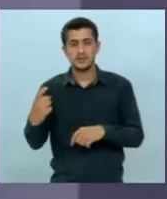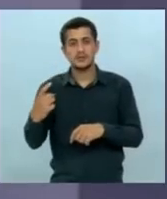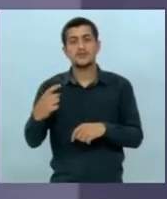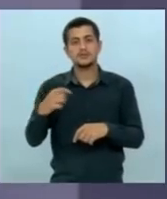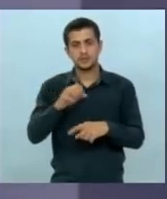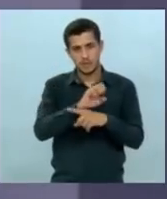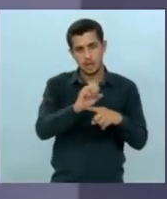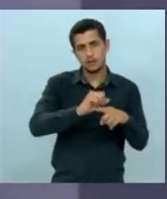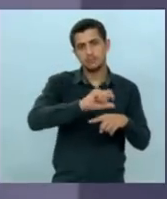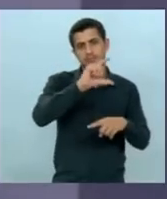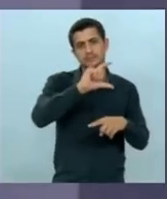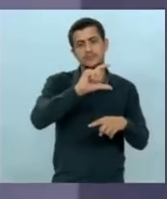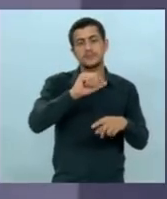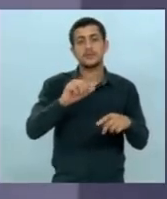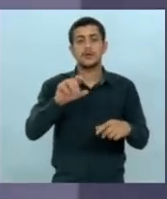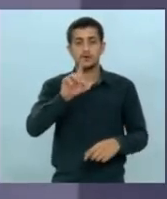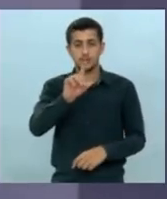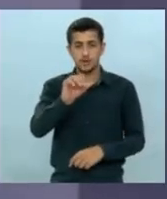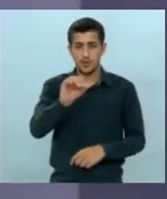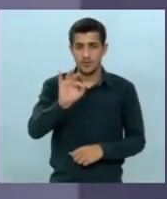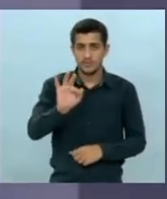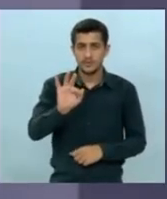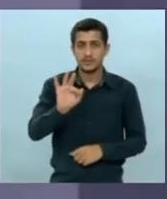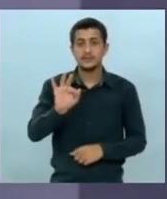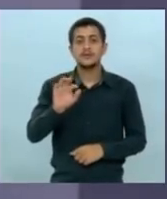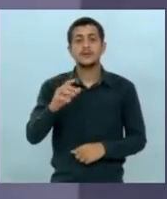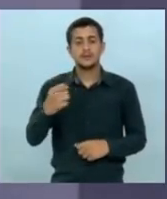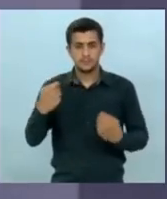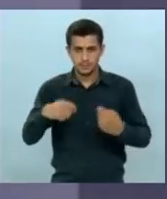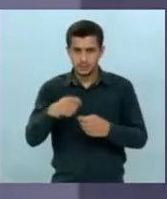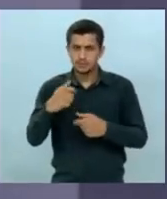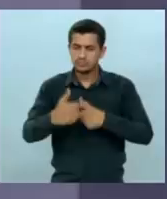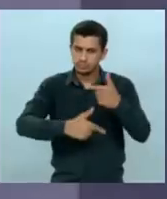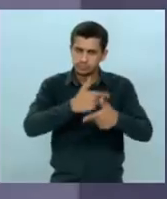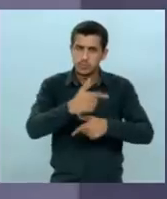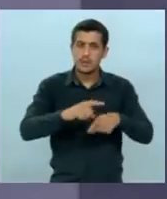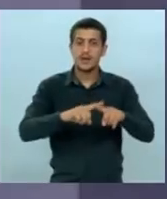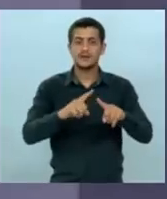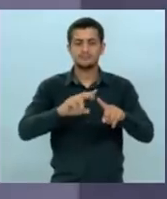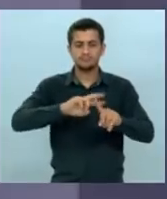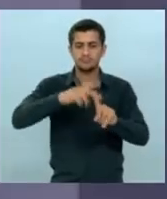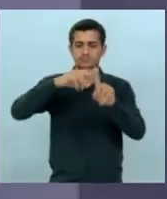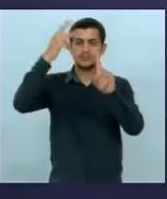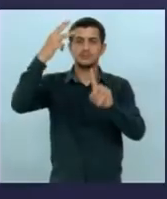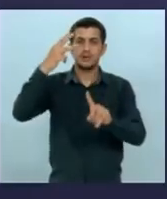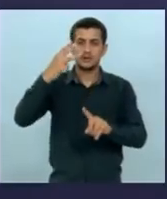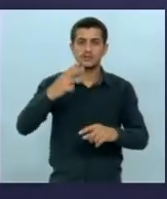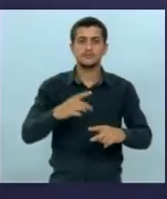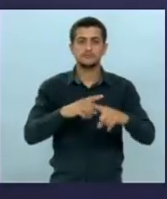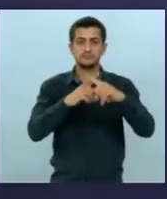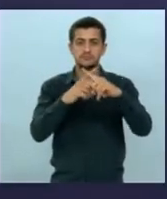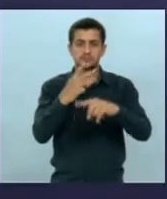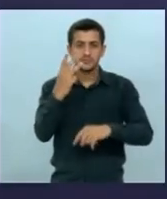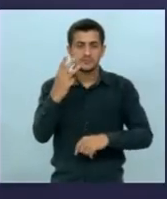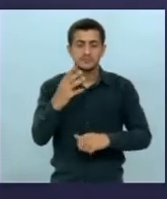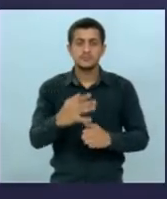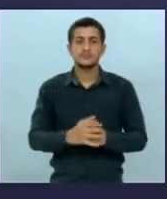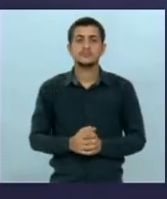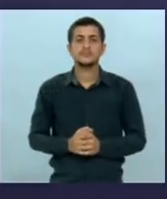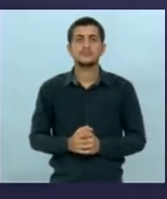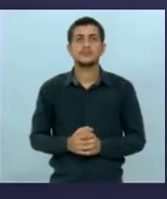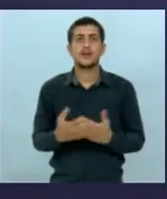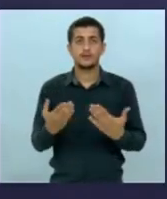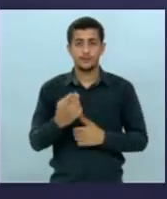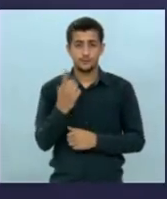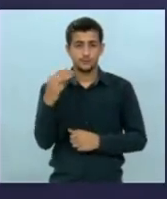DOF ele tem que atuar sim mas tem que ser triplicado o número de policiais agora nós temos um minuto para a